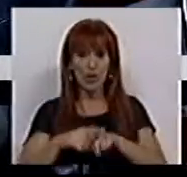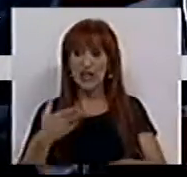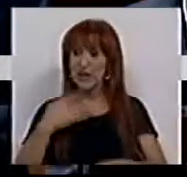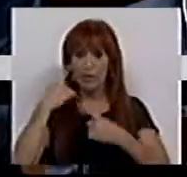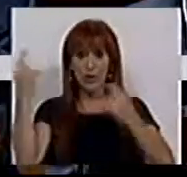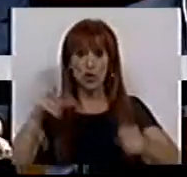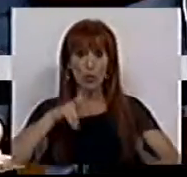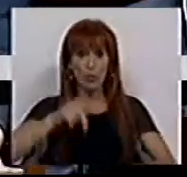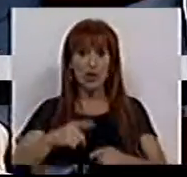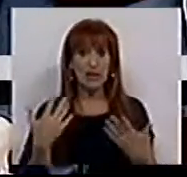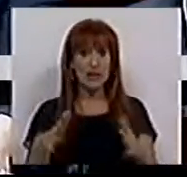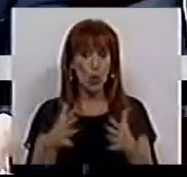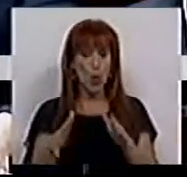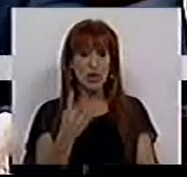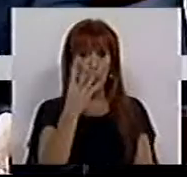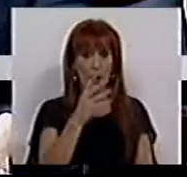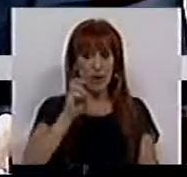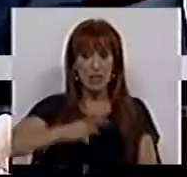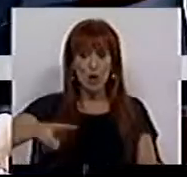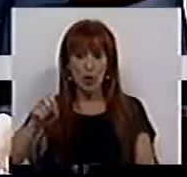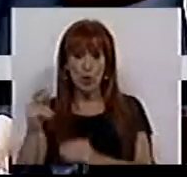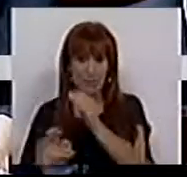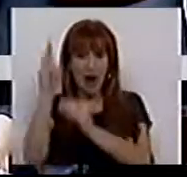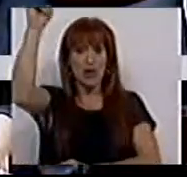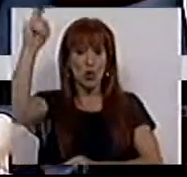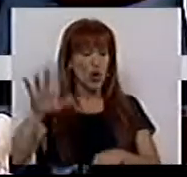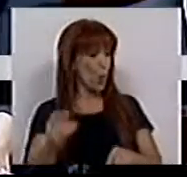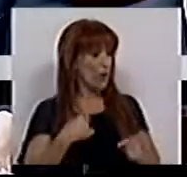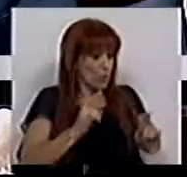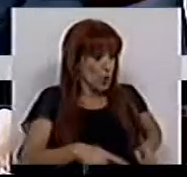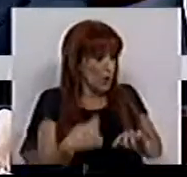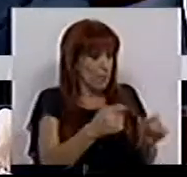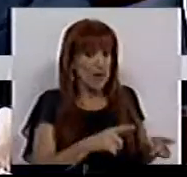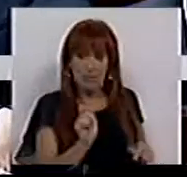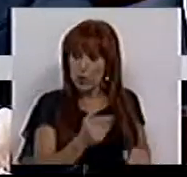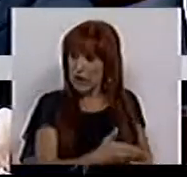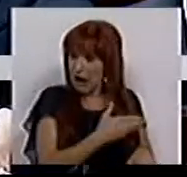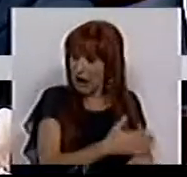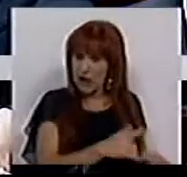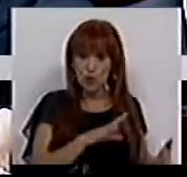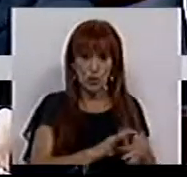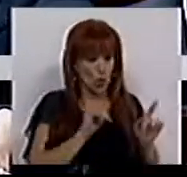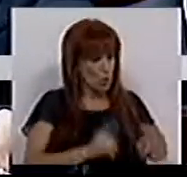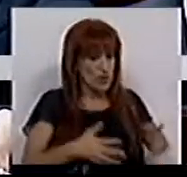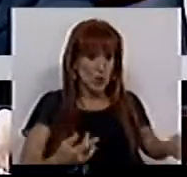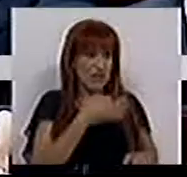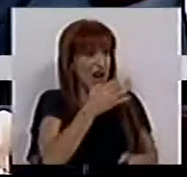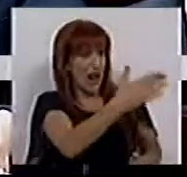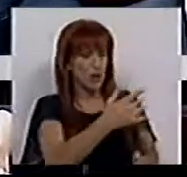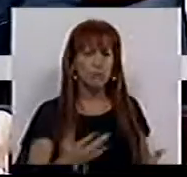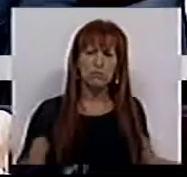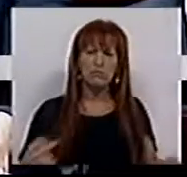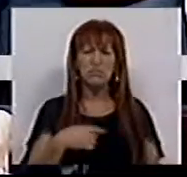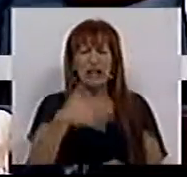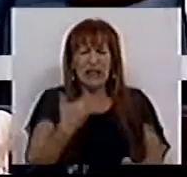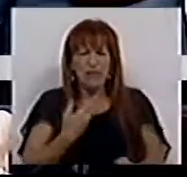dívida pública portuguesa estará já 4 milhões de euros mais alta do que quando o iniciou, há minutos atrás, quando começou a falar. E